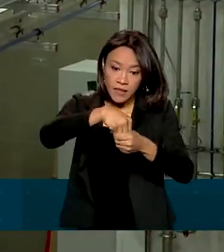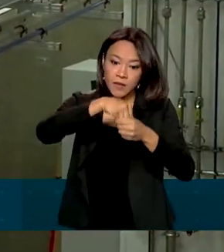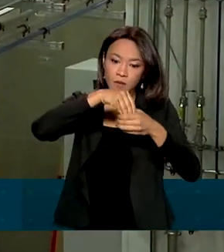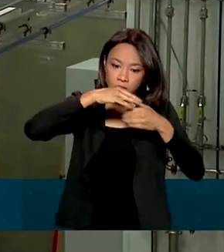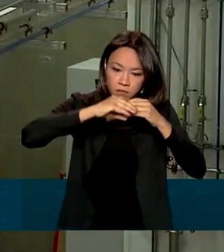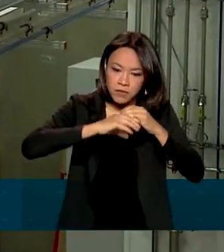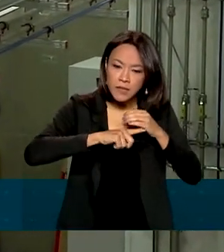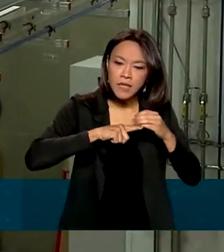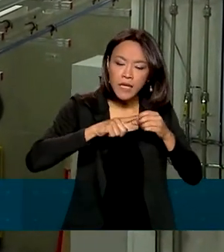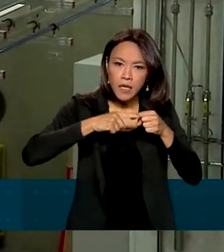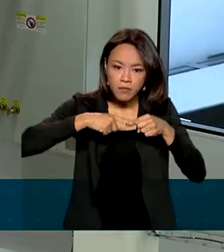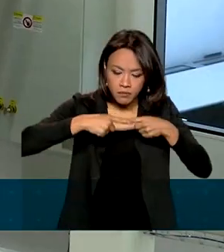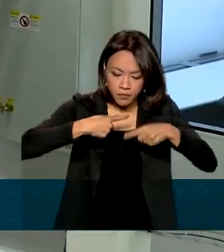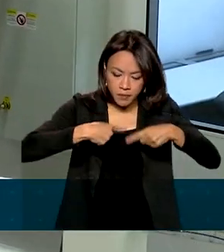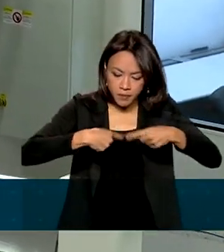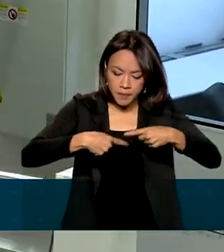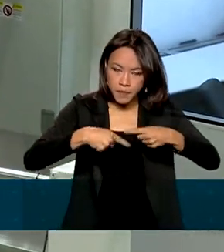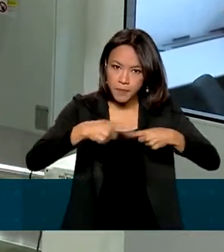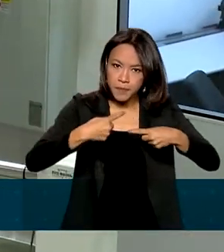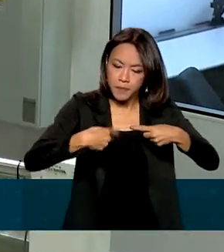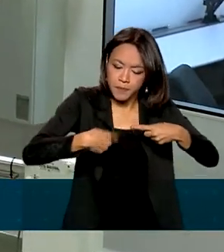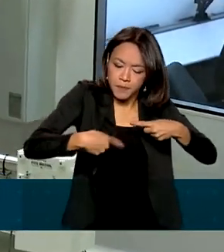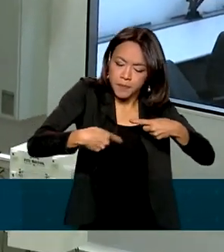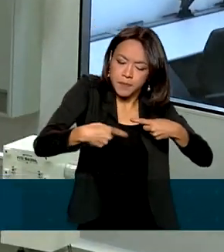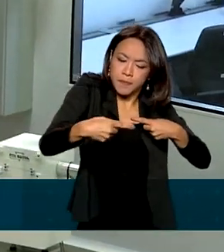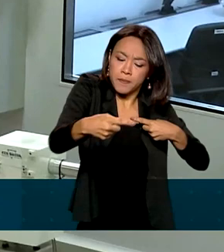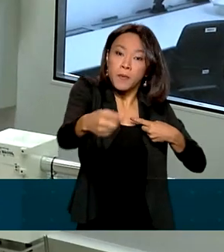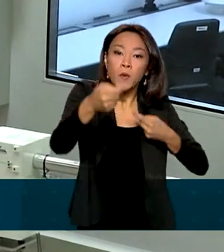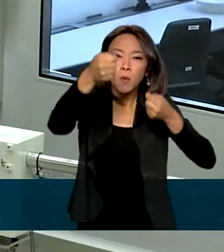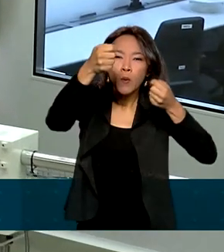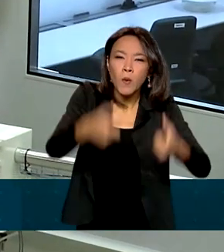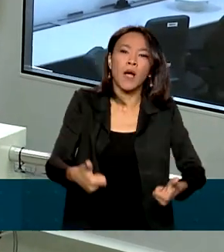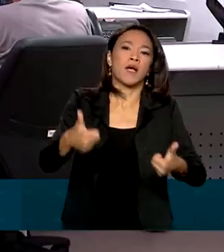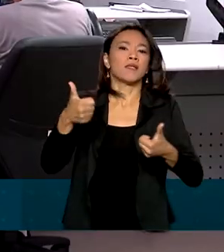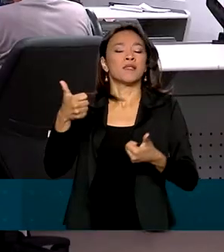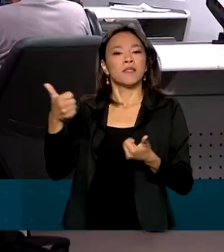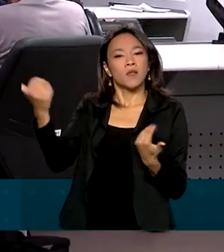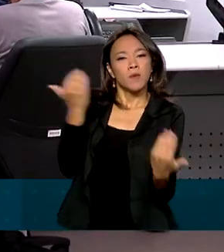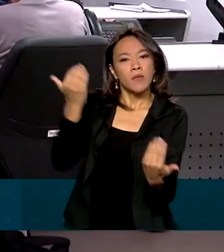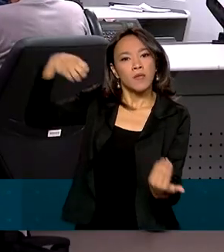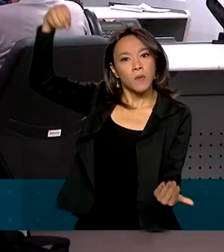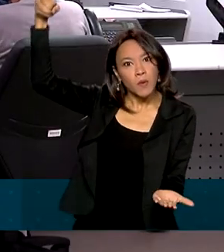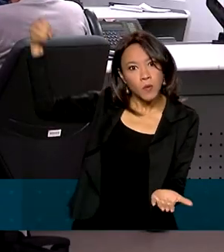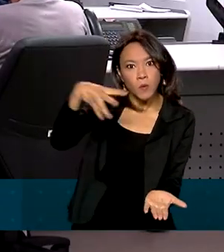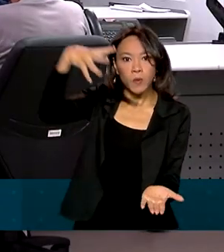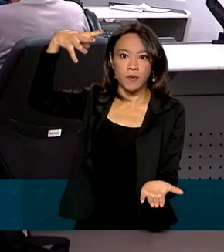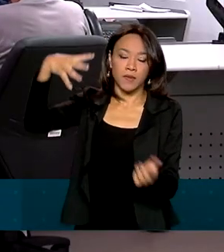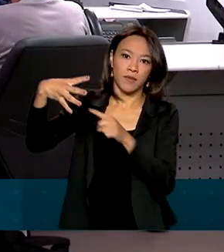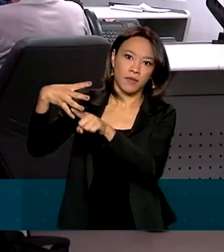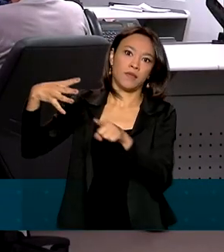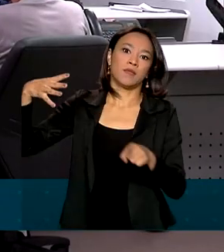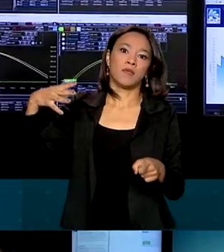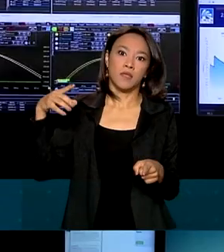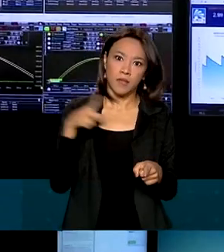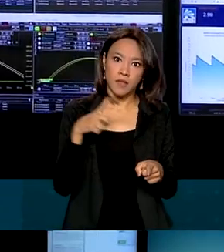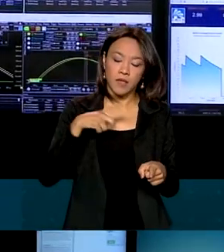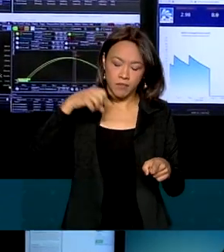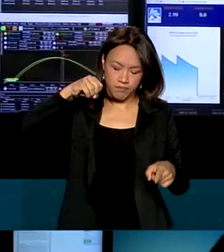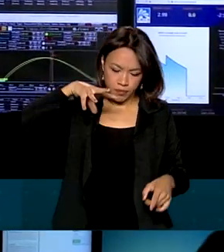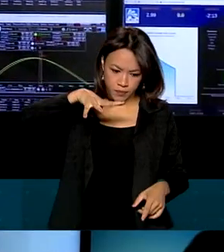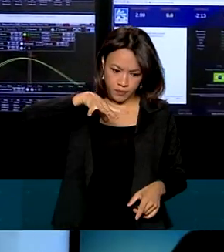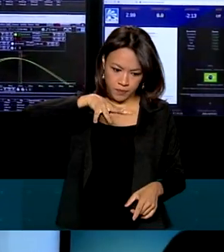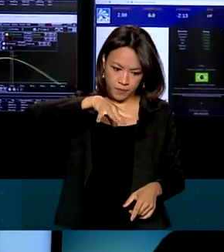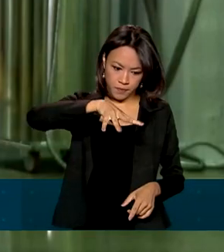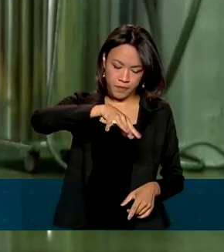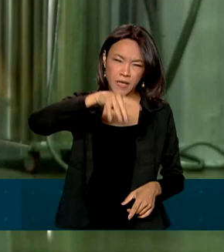que acelera os elétrons quase à velocidade da luz. E assim, eles produzem uma intensa radiação, como